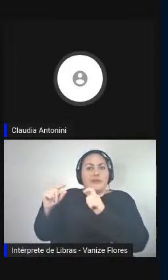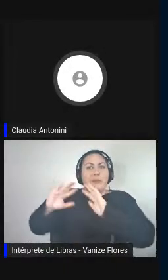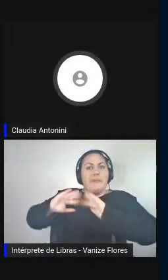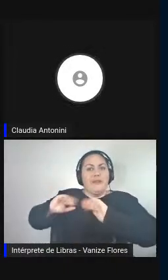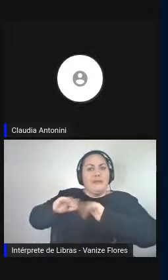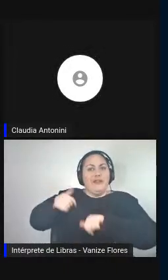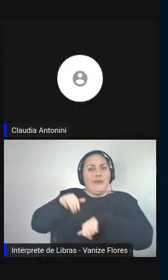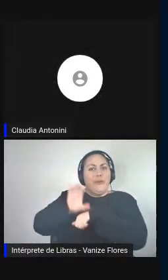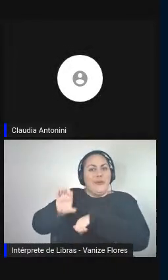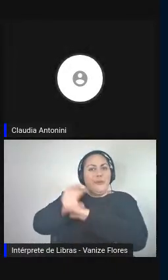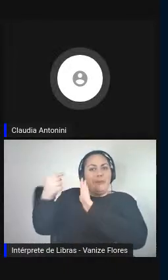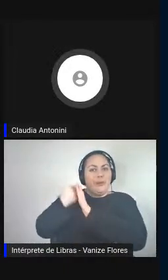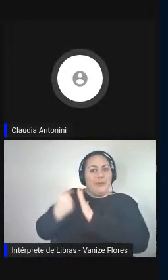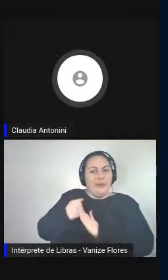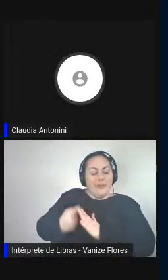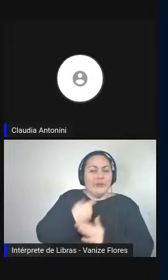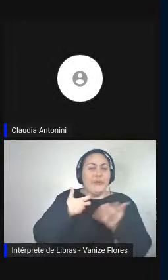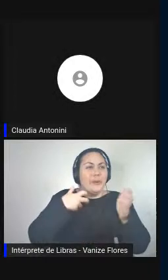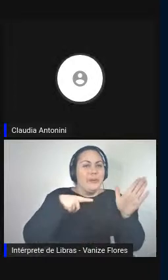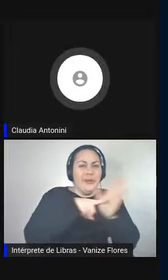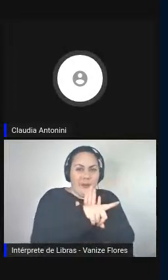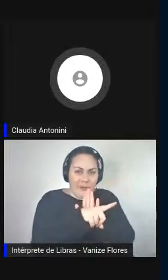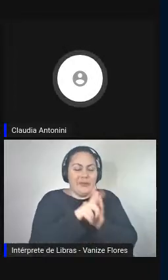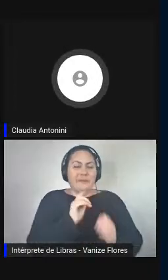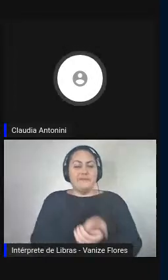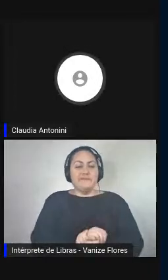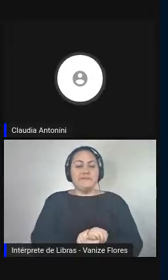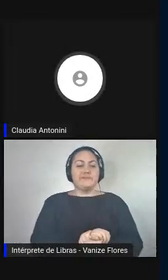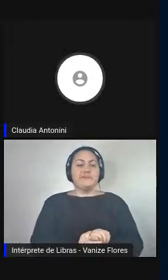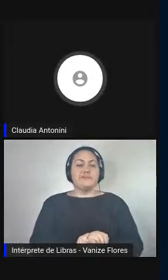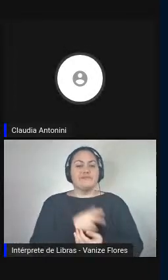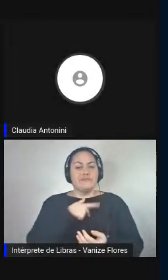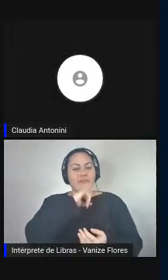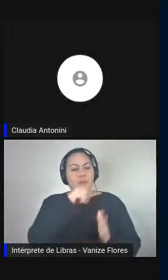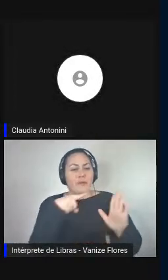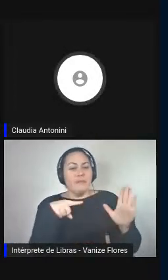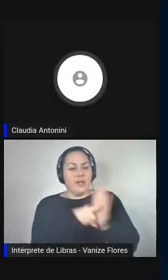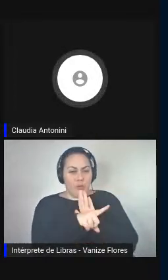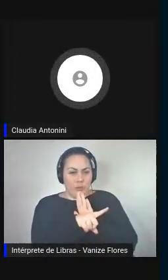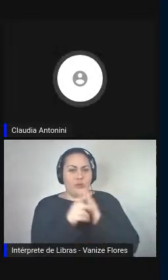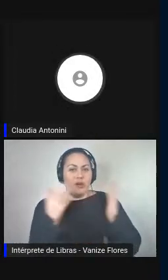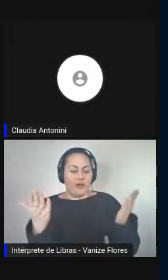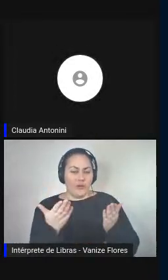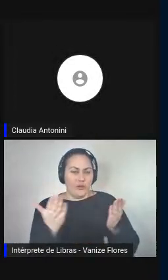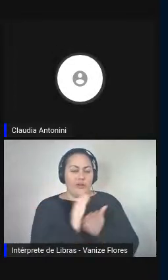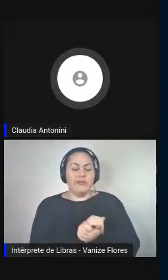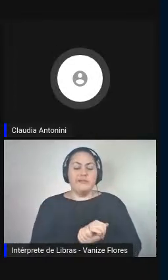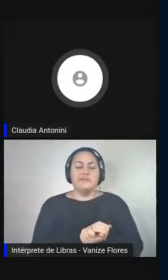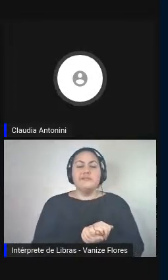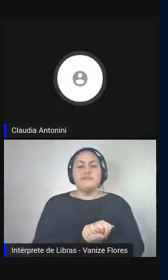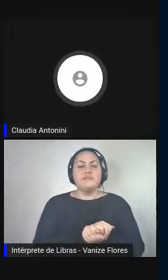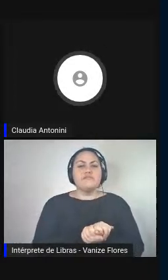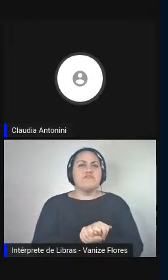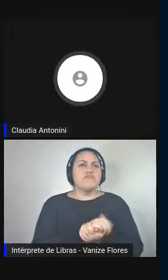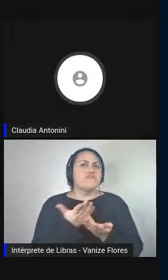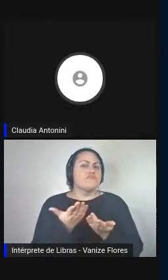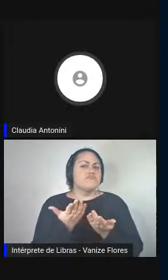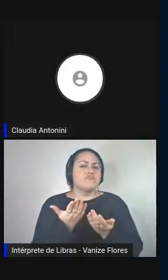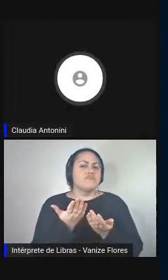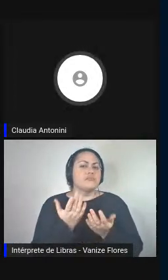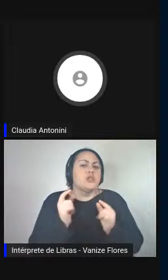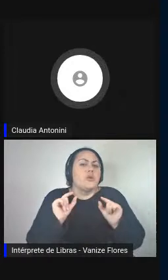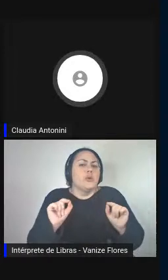cursos, então, eu vou fazer essa pergunta, esta, do que dependem,